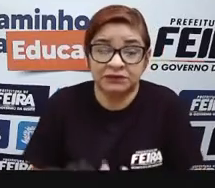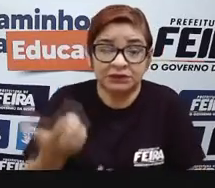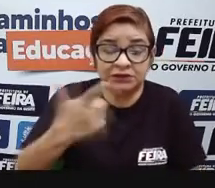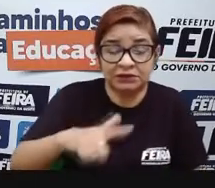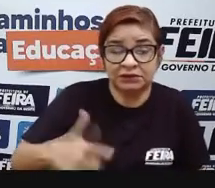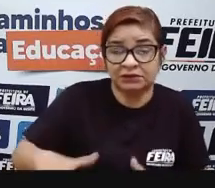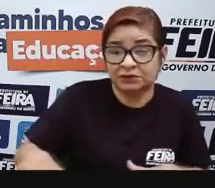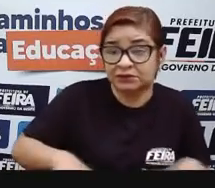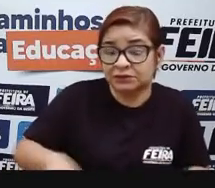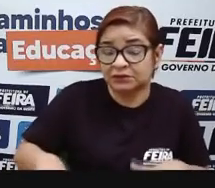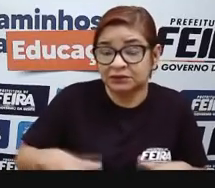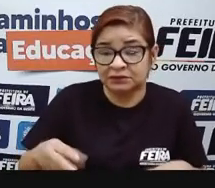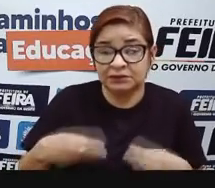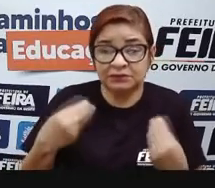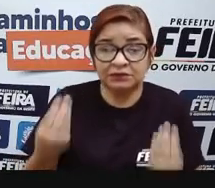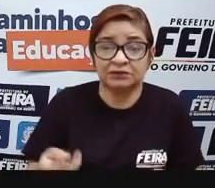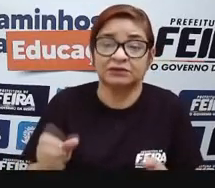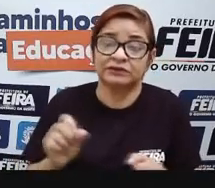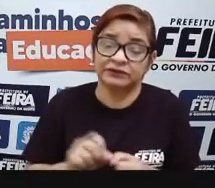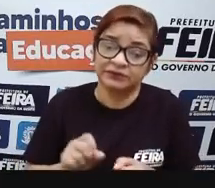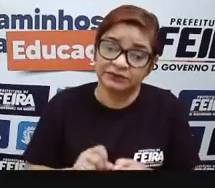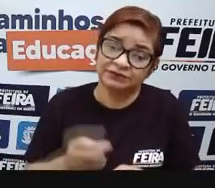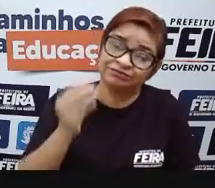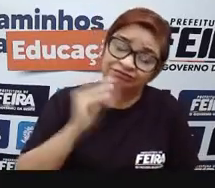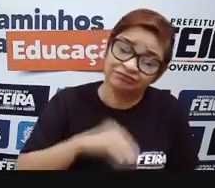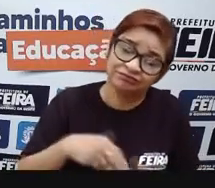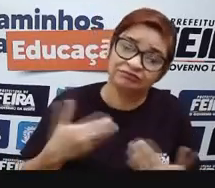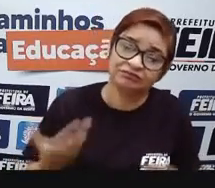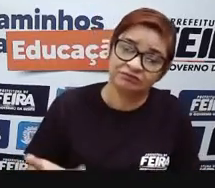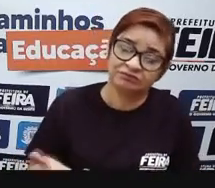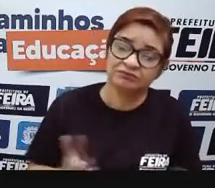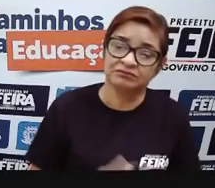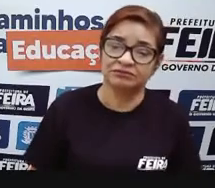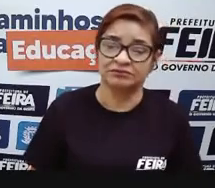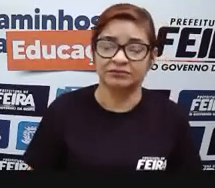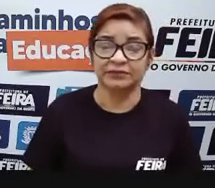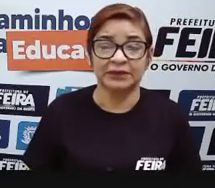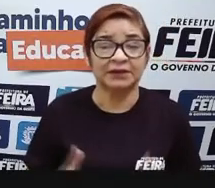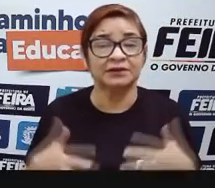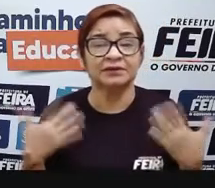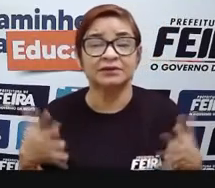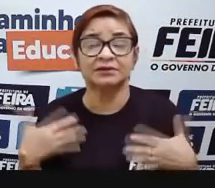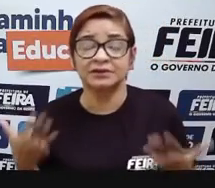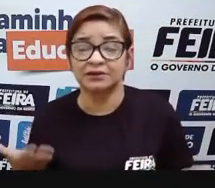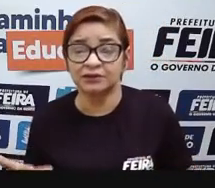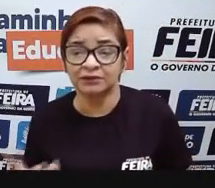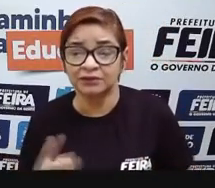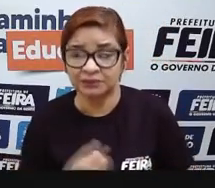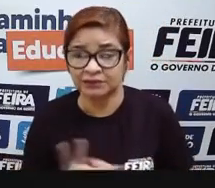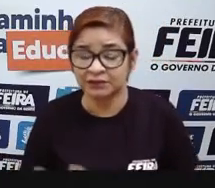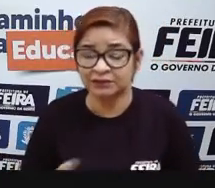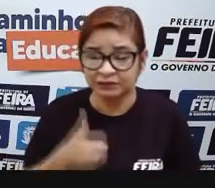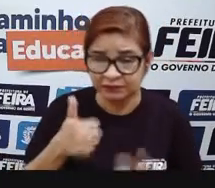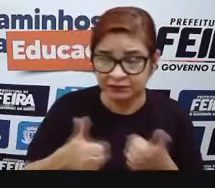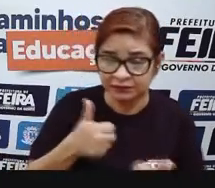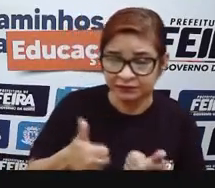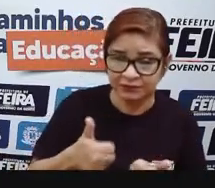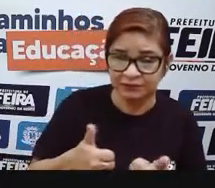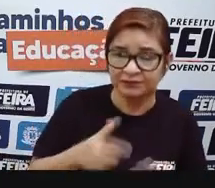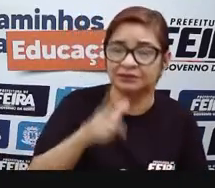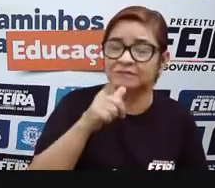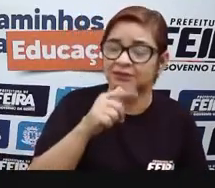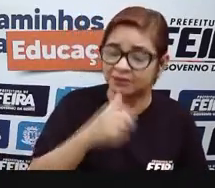recursos. Ah, certo. Ainda, né? Mas ali, melhor. E nesse calor, nesse verão, como é que tá a venda de coco aí? tomando água de coco e água